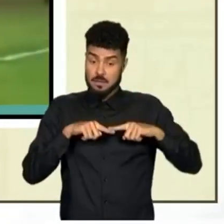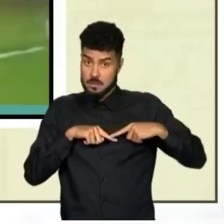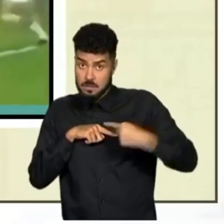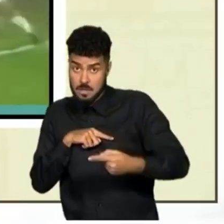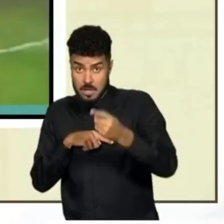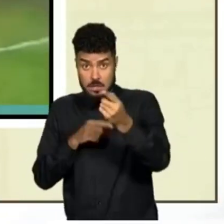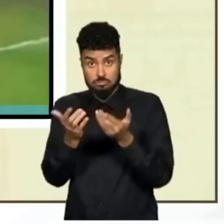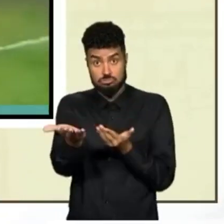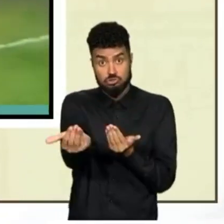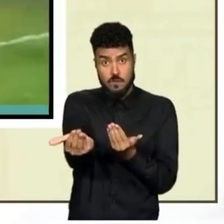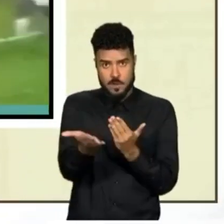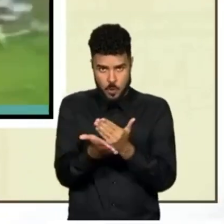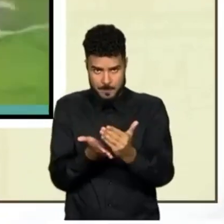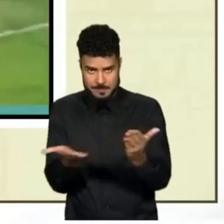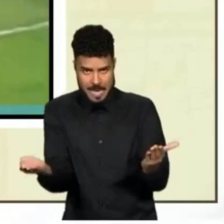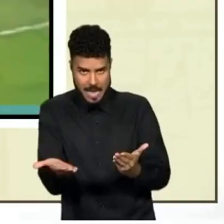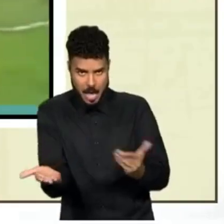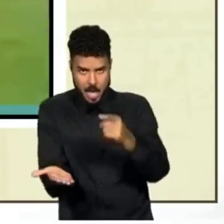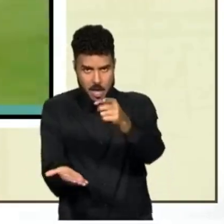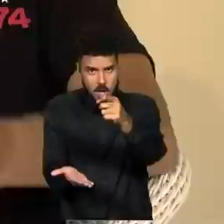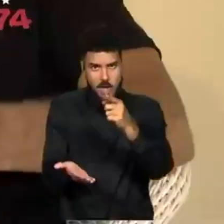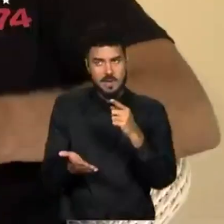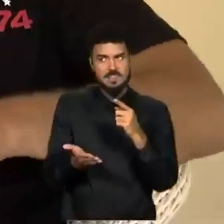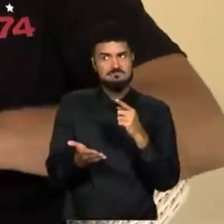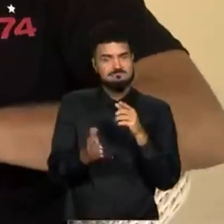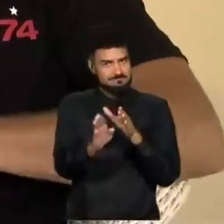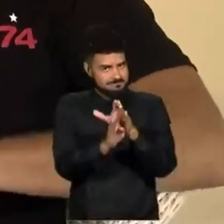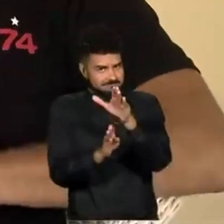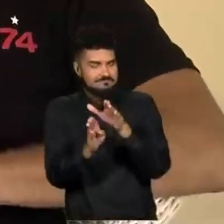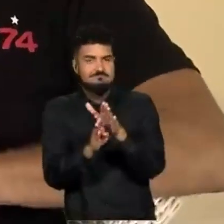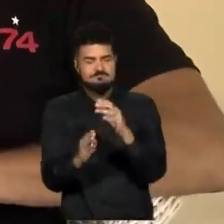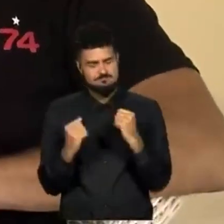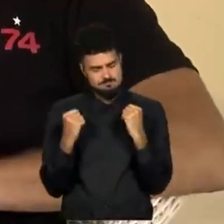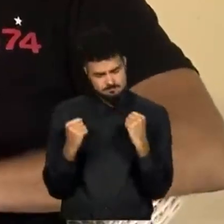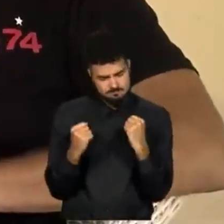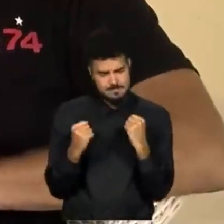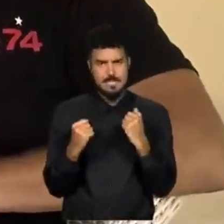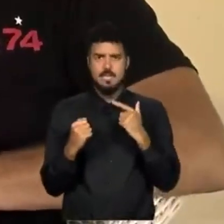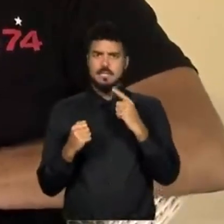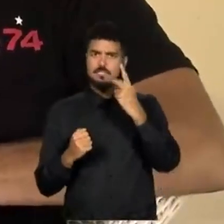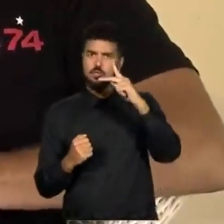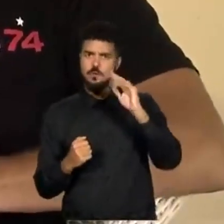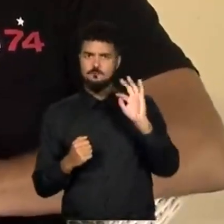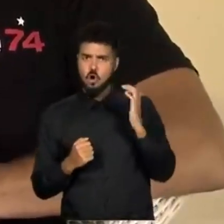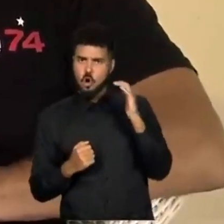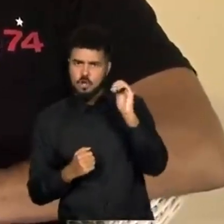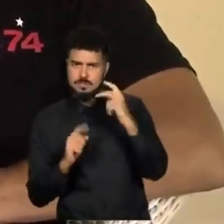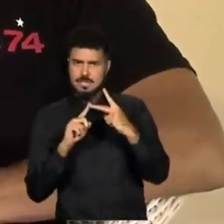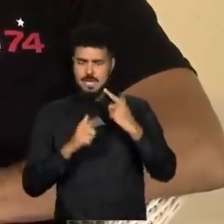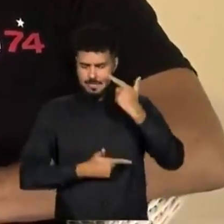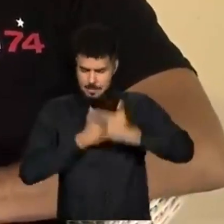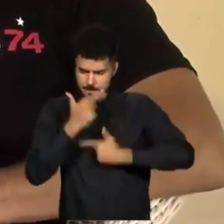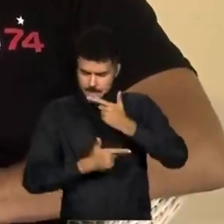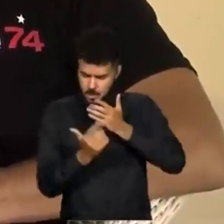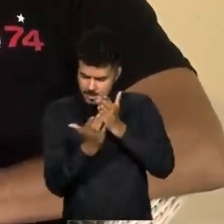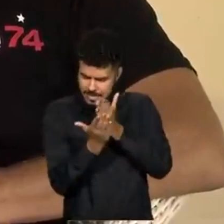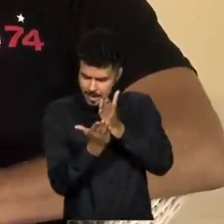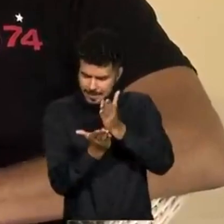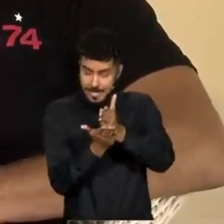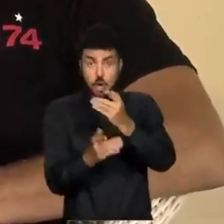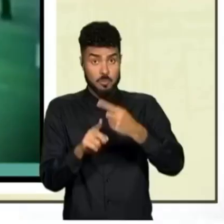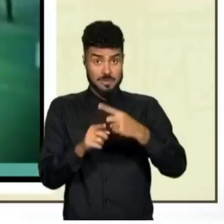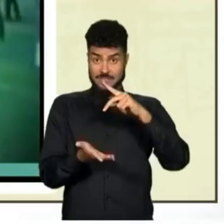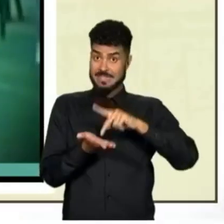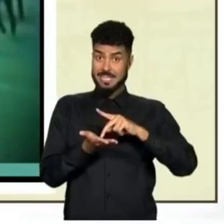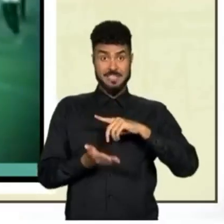sempre, e uma coisa feita, que seria, ficaria pronta para ontem, não ficaria precisando esperar, dois, três anos, demolir o